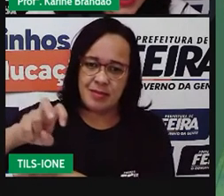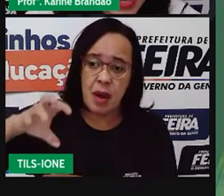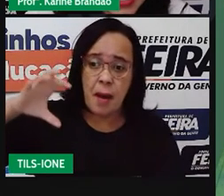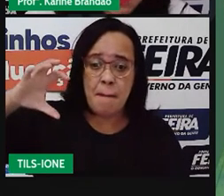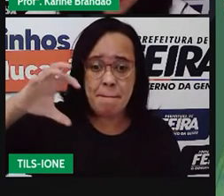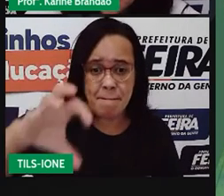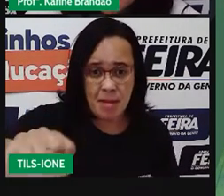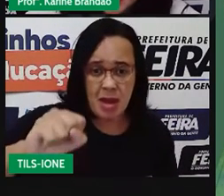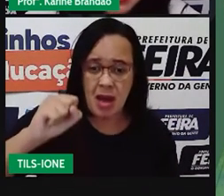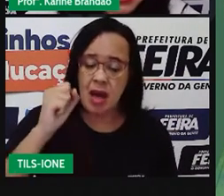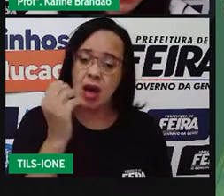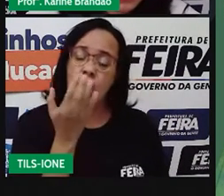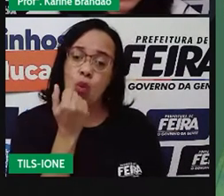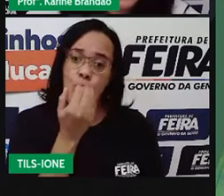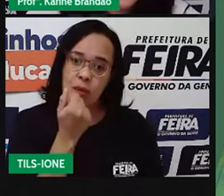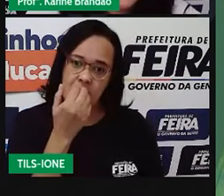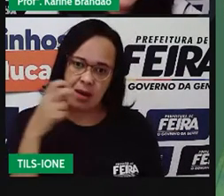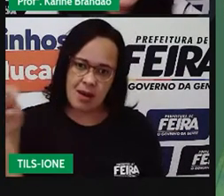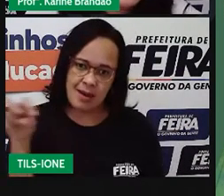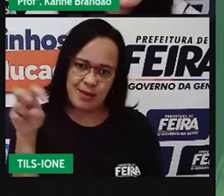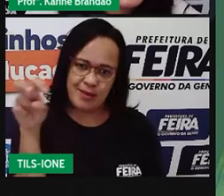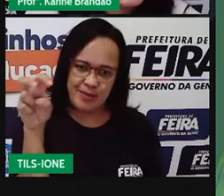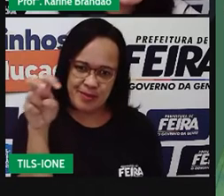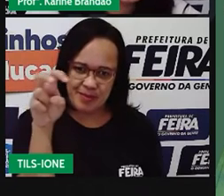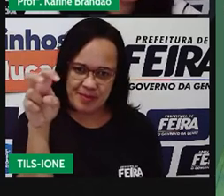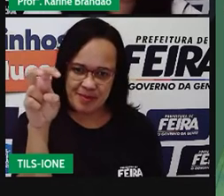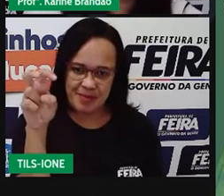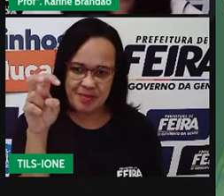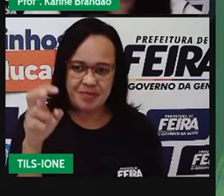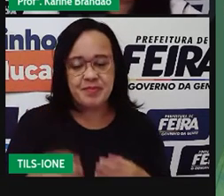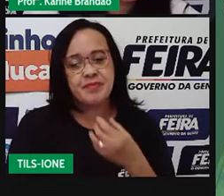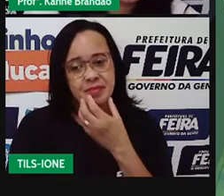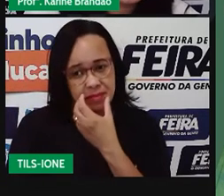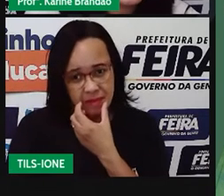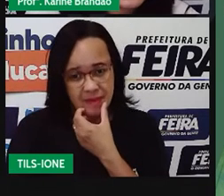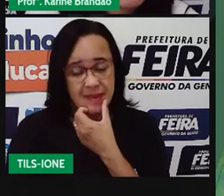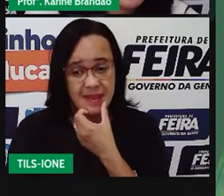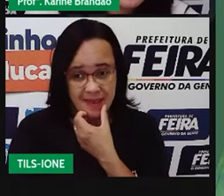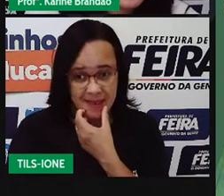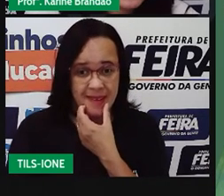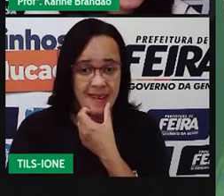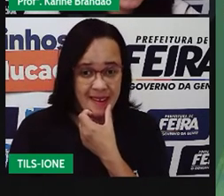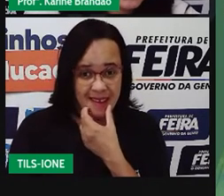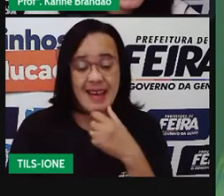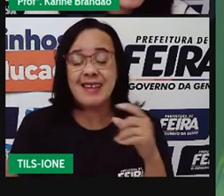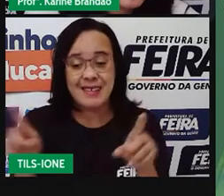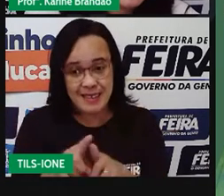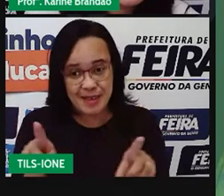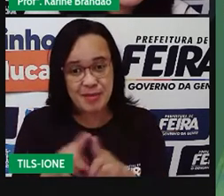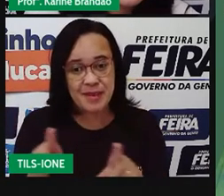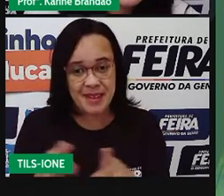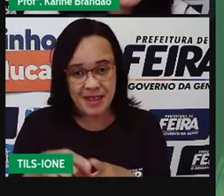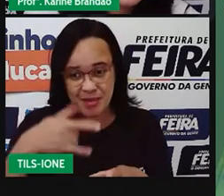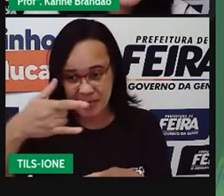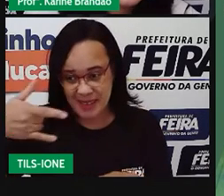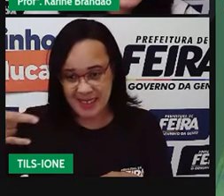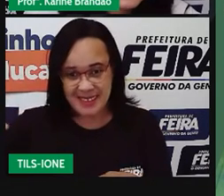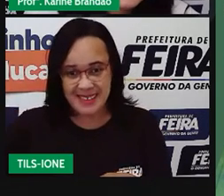dessa prisa. E a mesma coisa a gente vê no filme procurando o mimo. Olha só.